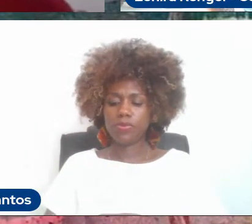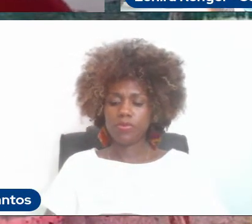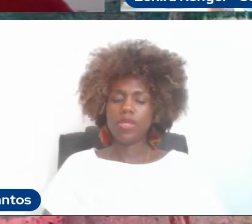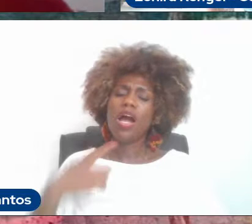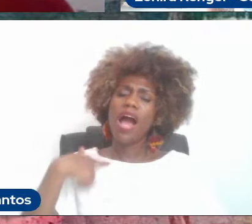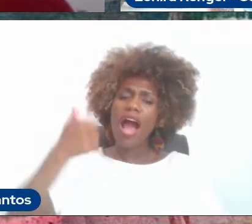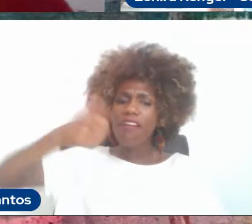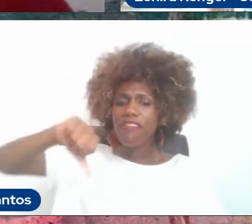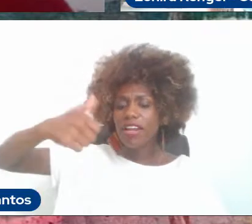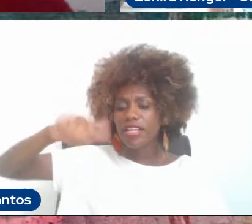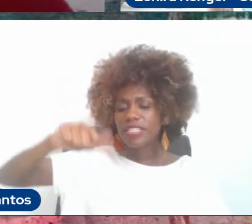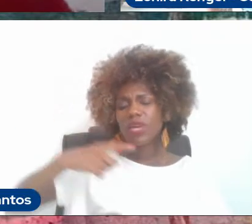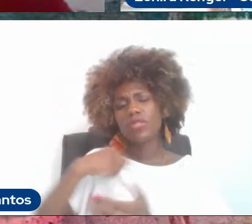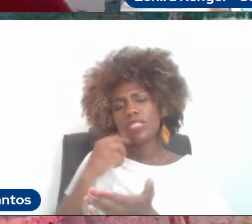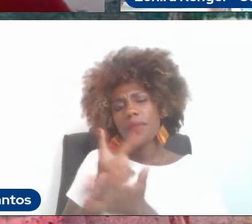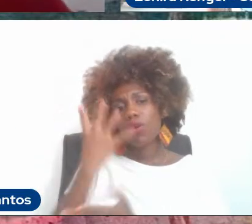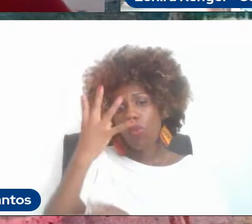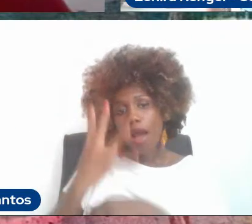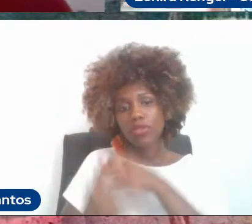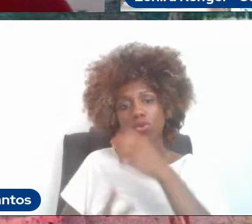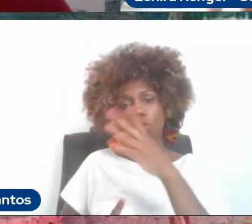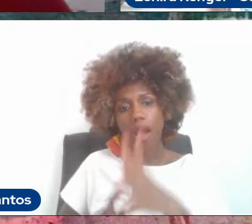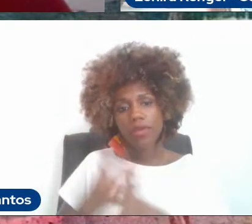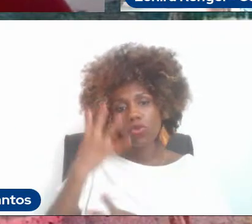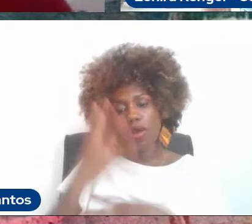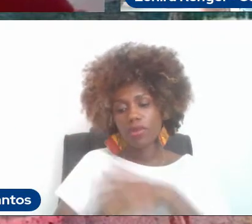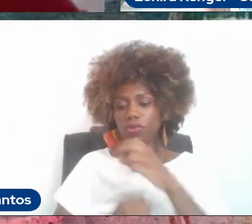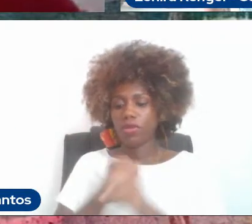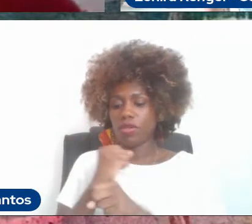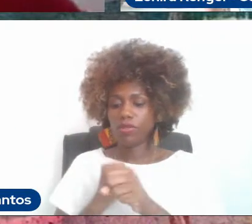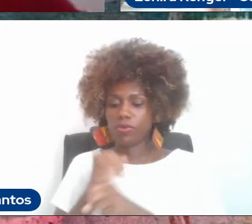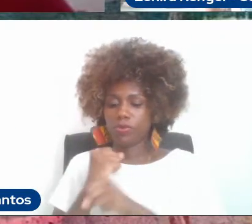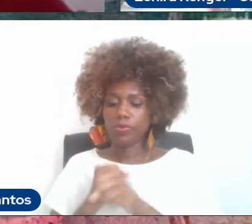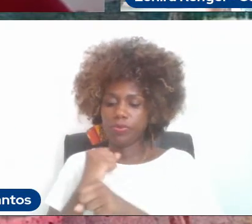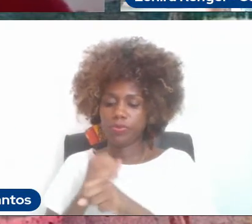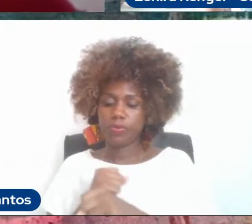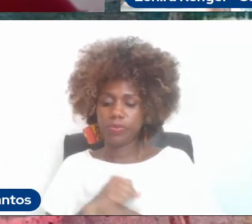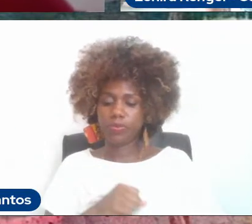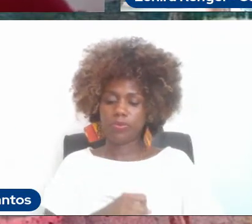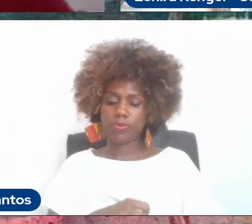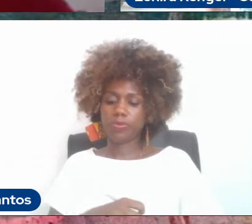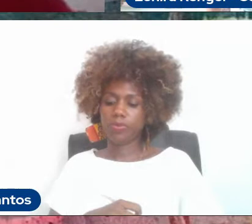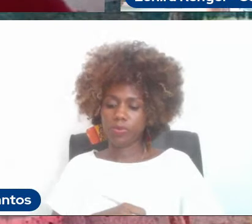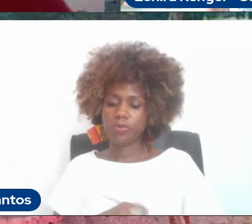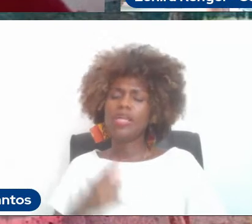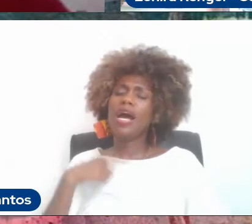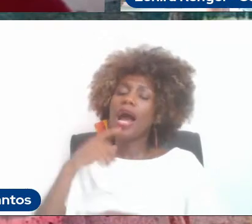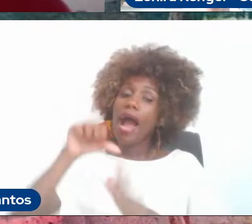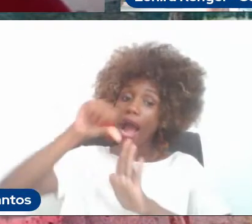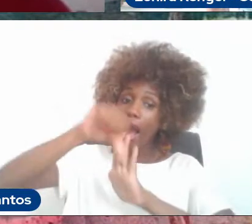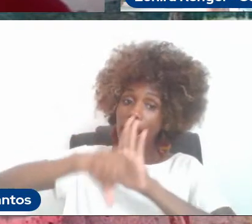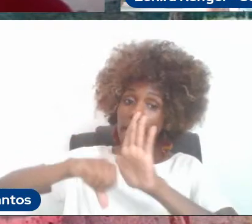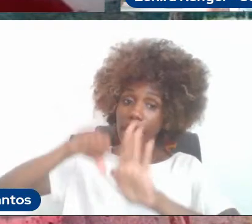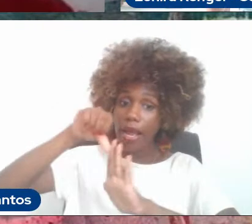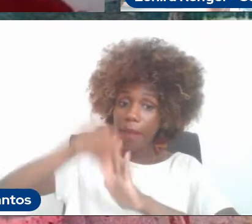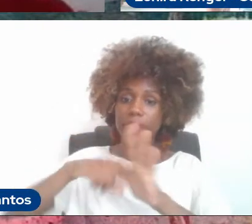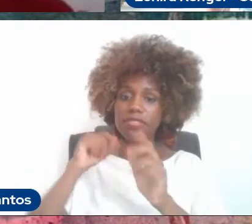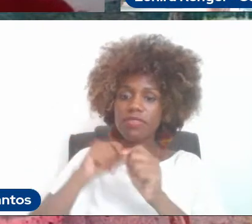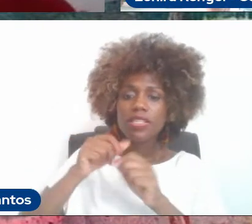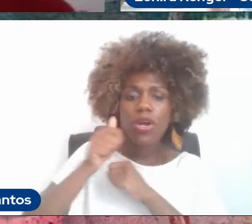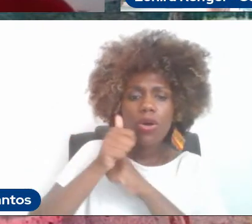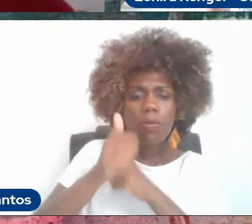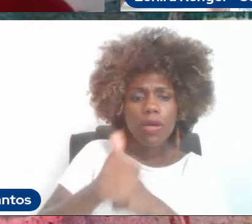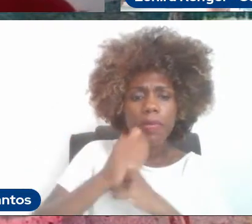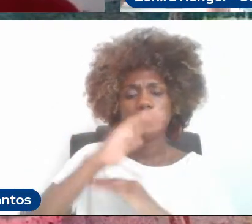a CAPES faz um acompanhamento de todos os cursos. Na área de artes nós temos